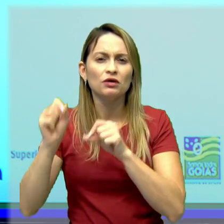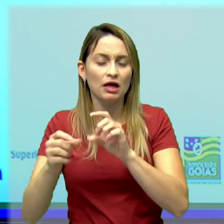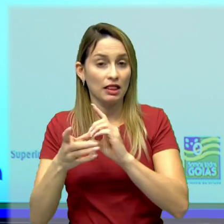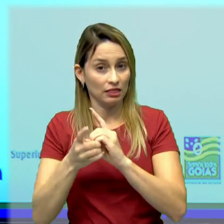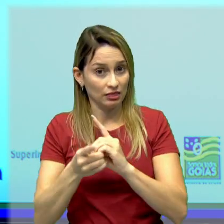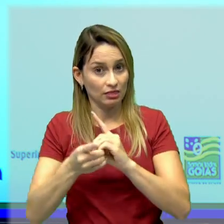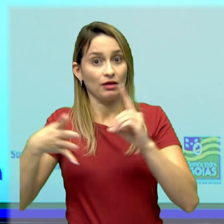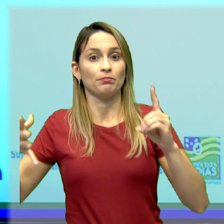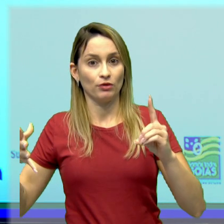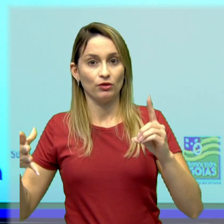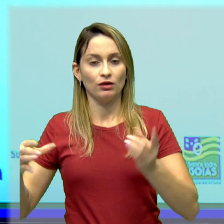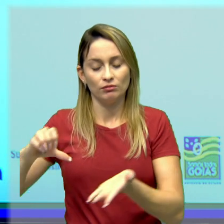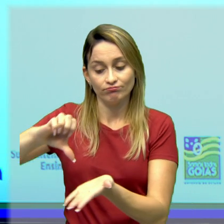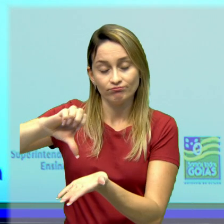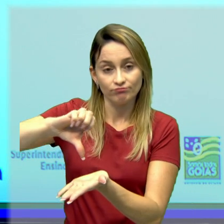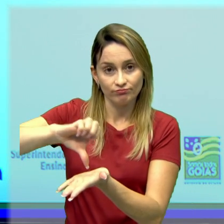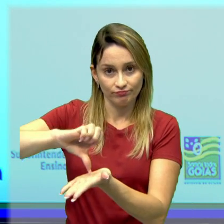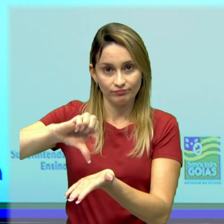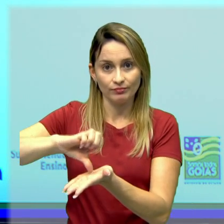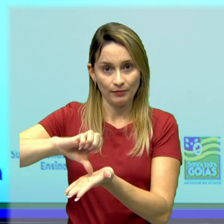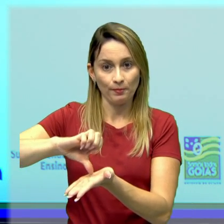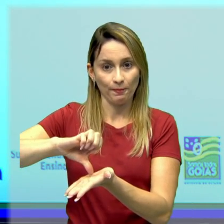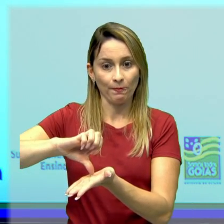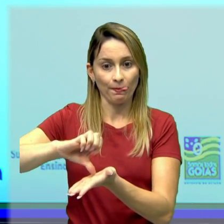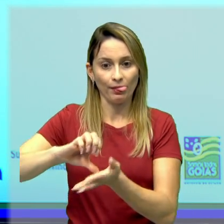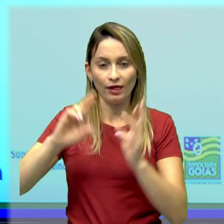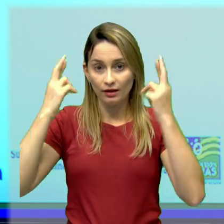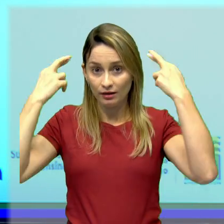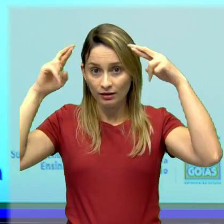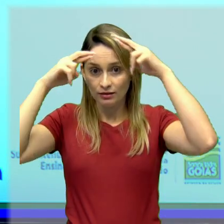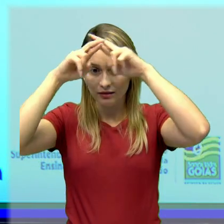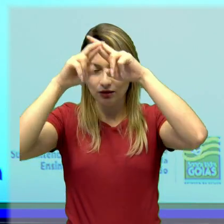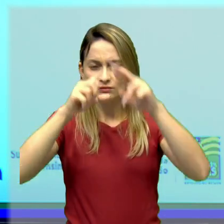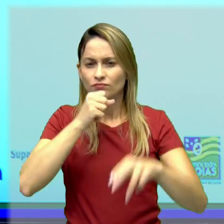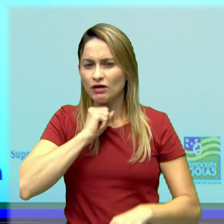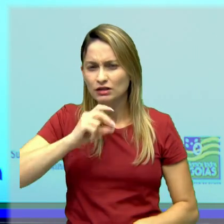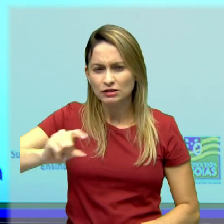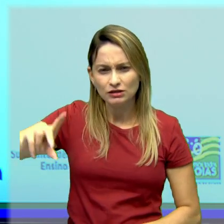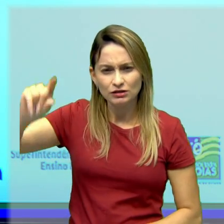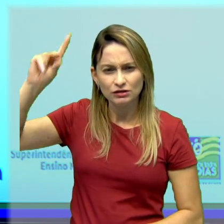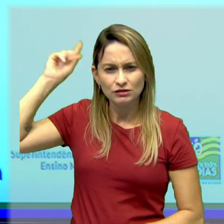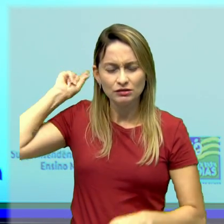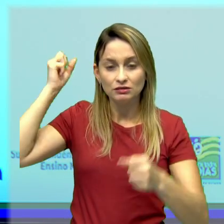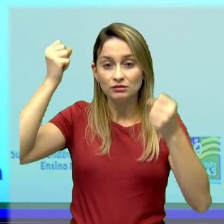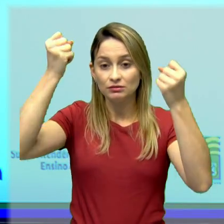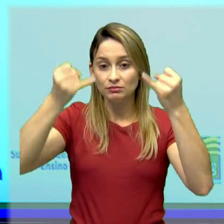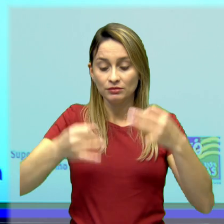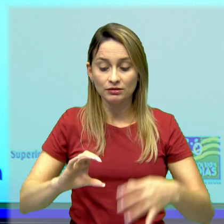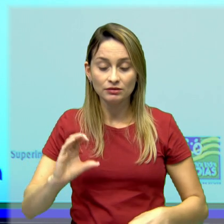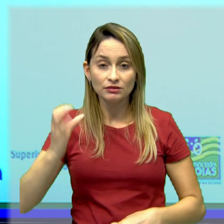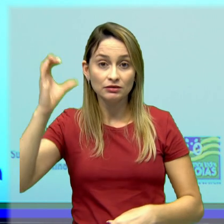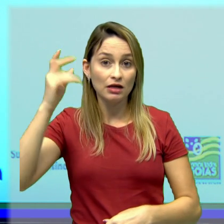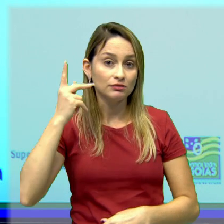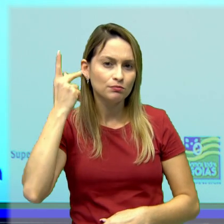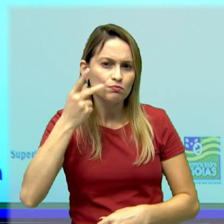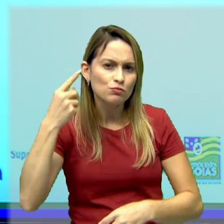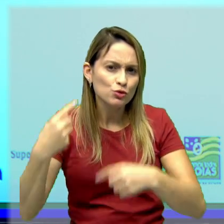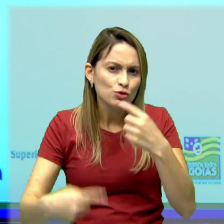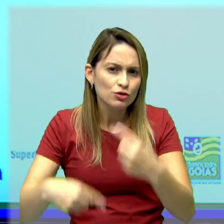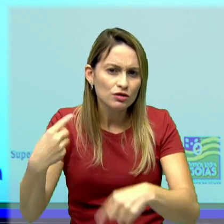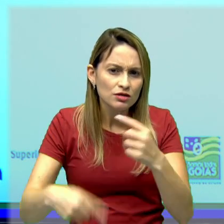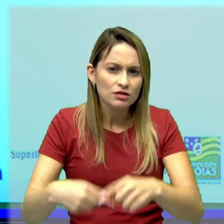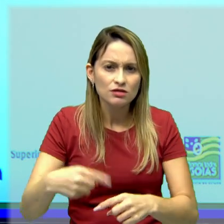Segundo, né? Em Atenas, na Grécia Antiga, se exercia aquilo que nós chamamos na ciência política de